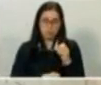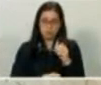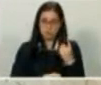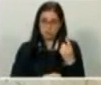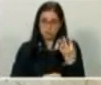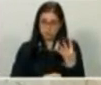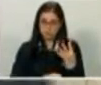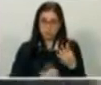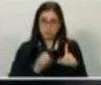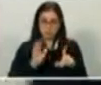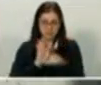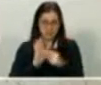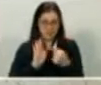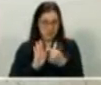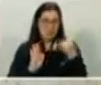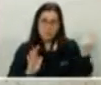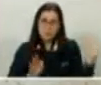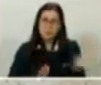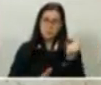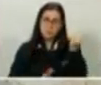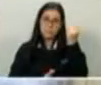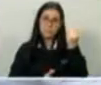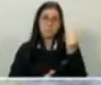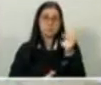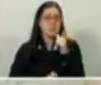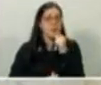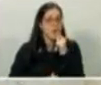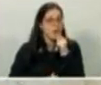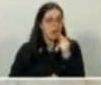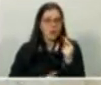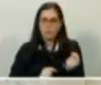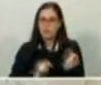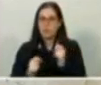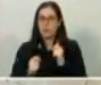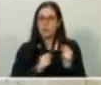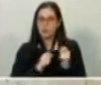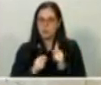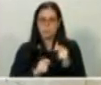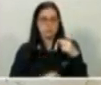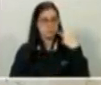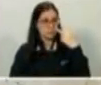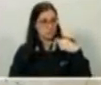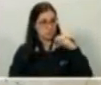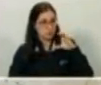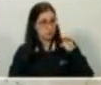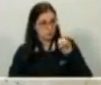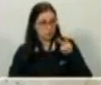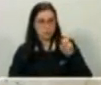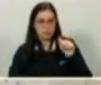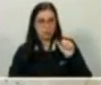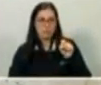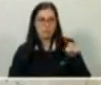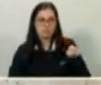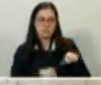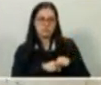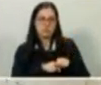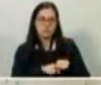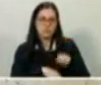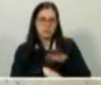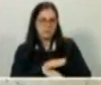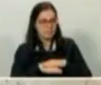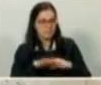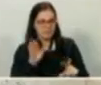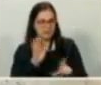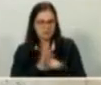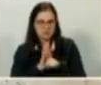importante para a economia de água potável. Vereador Mário Covas, o senhor que também fez uma lei de punição de